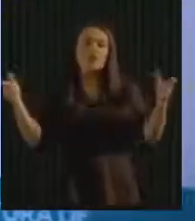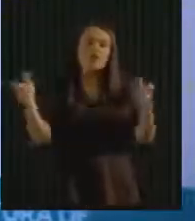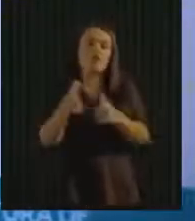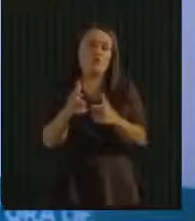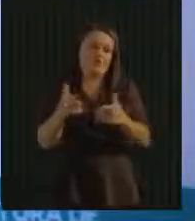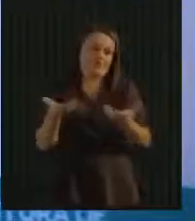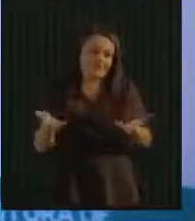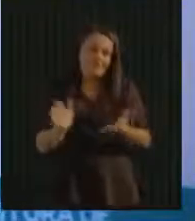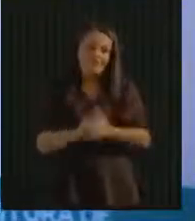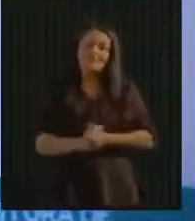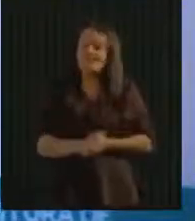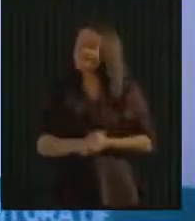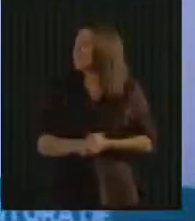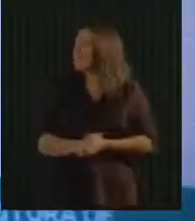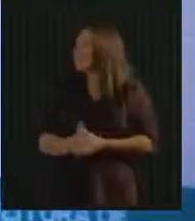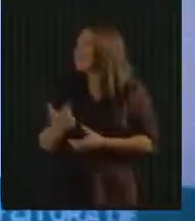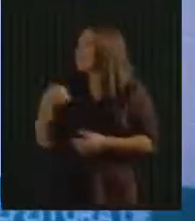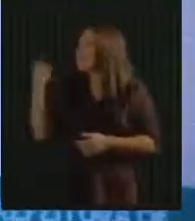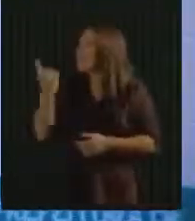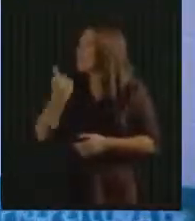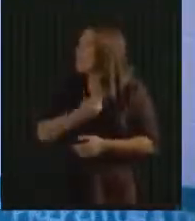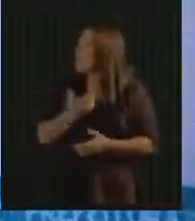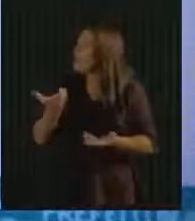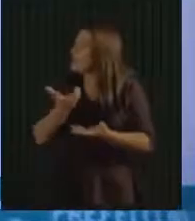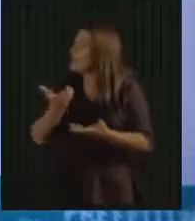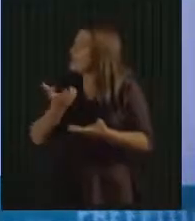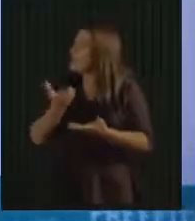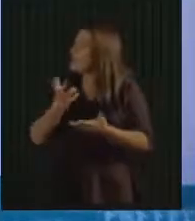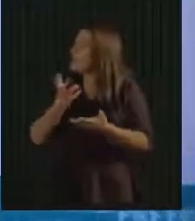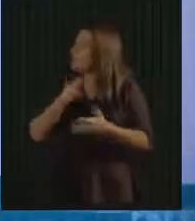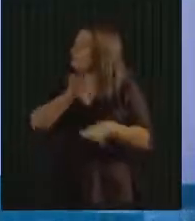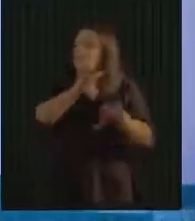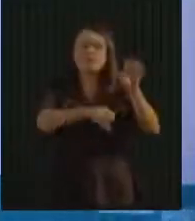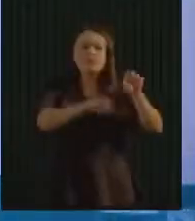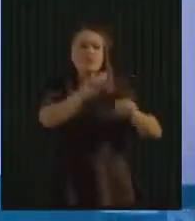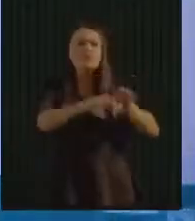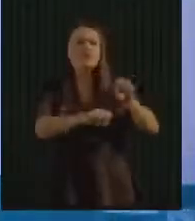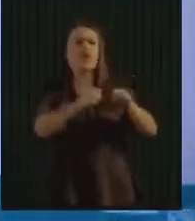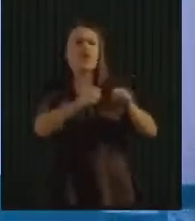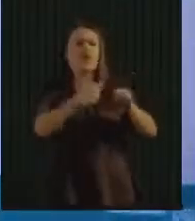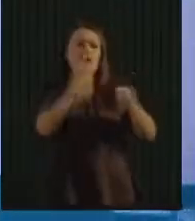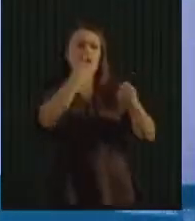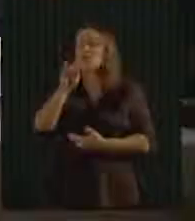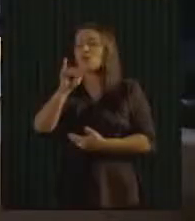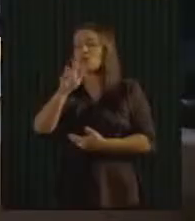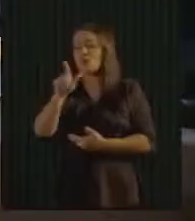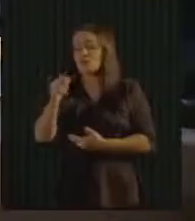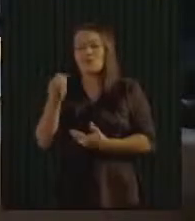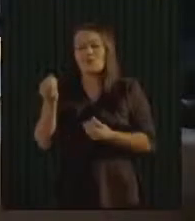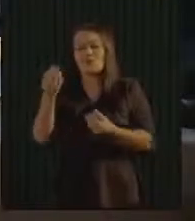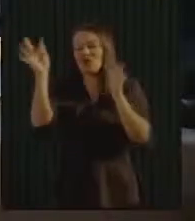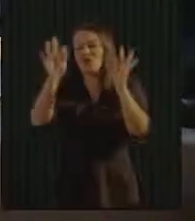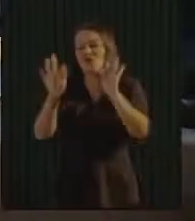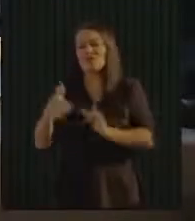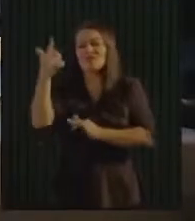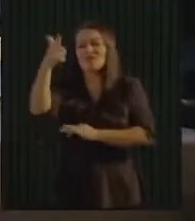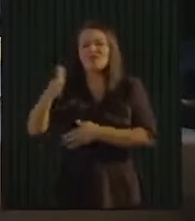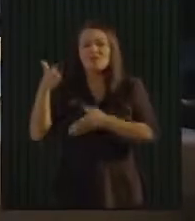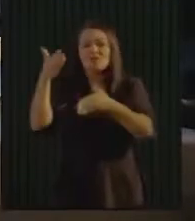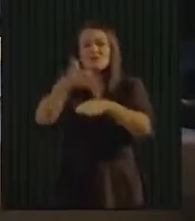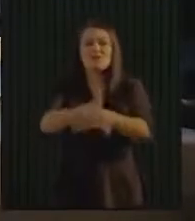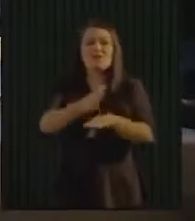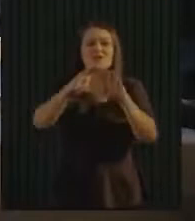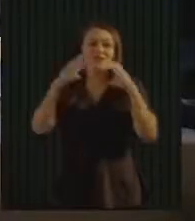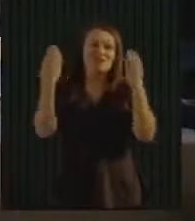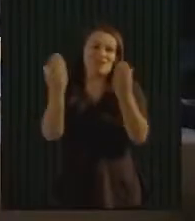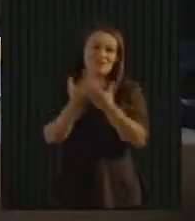o pessoal da pauta ambiental. E aí a ampliação dessa coleta flex, o combate à coleta irregular. A gente fica muito feliz de estar mais uma vez aqui